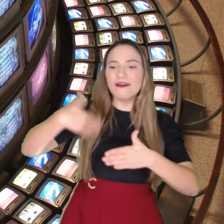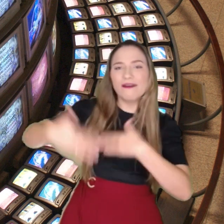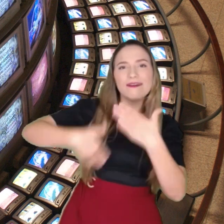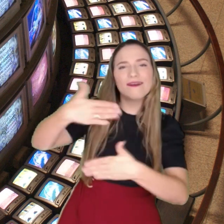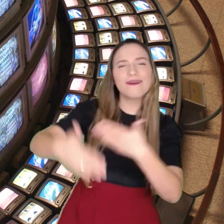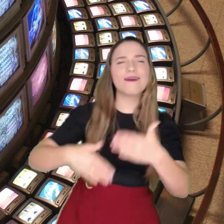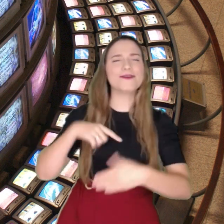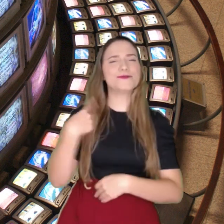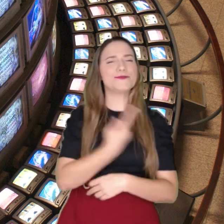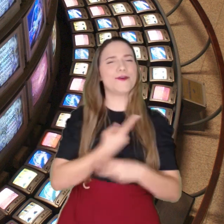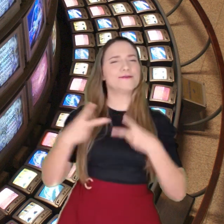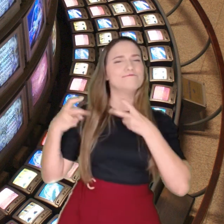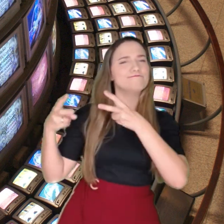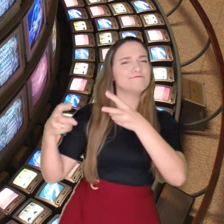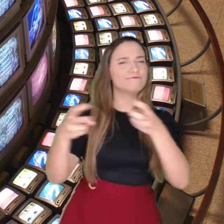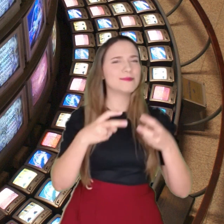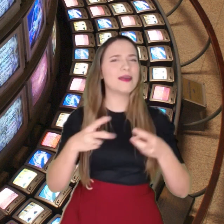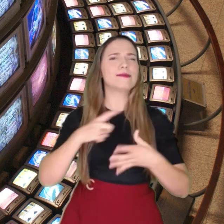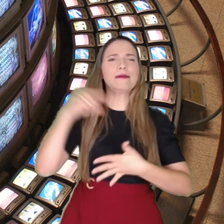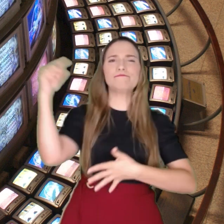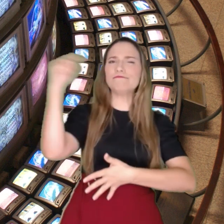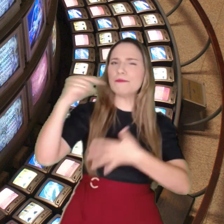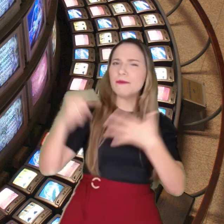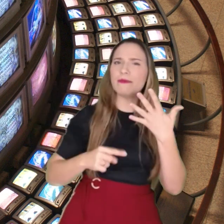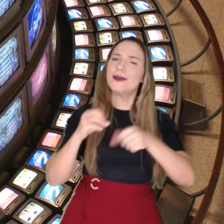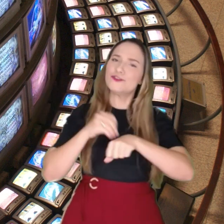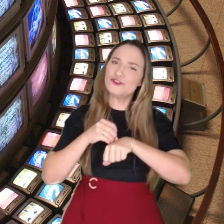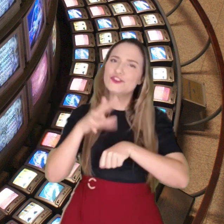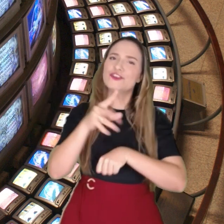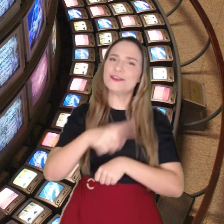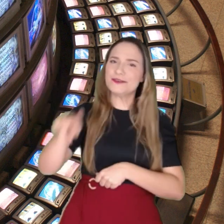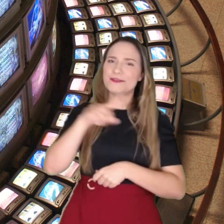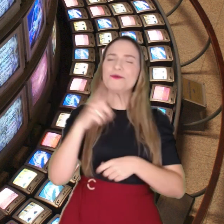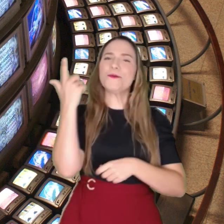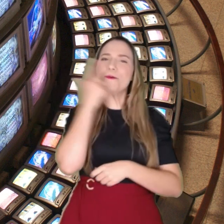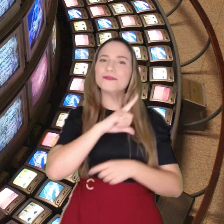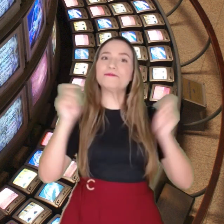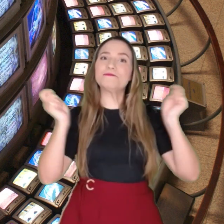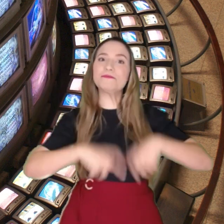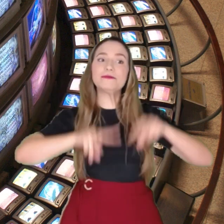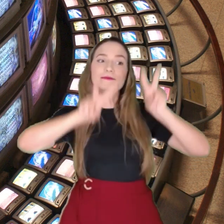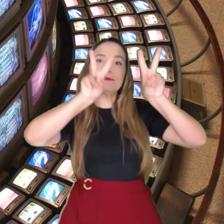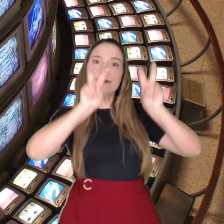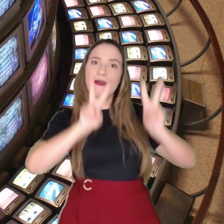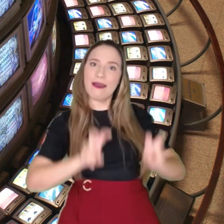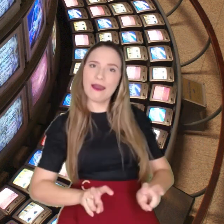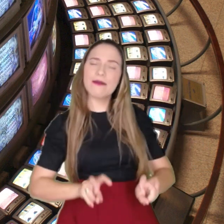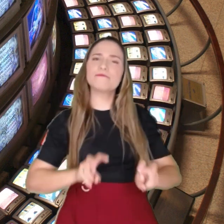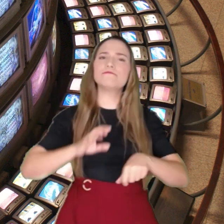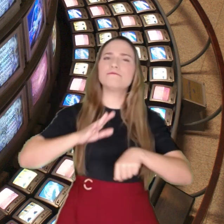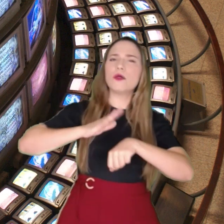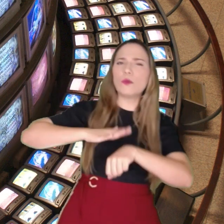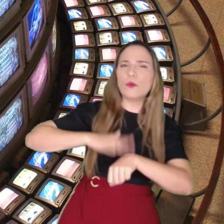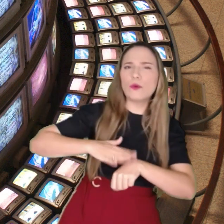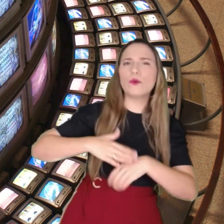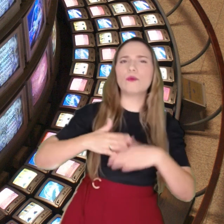vamos explorar algumas sugestões abordando temas, duração,